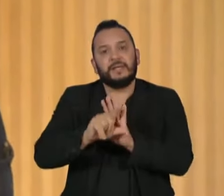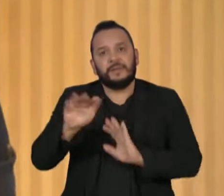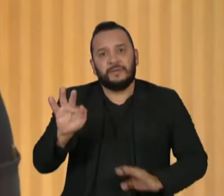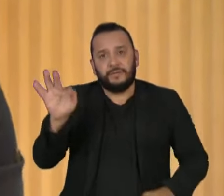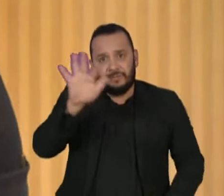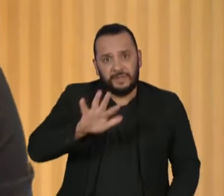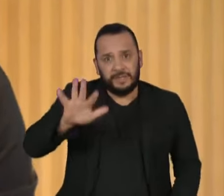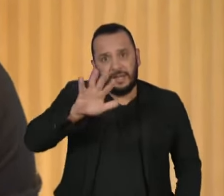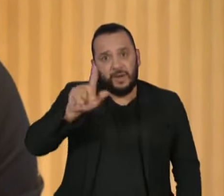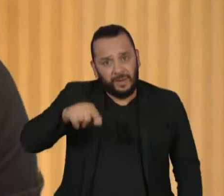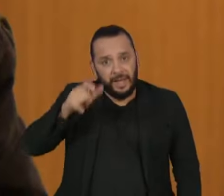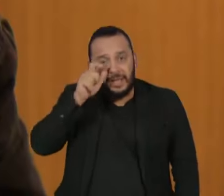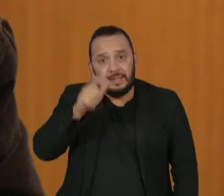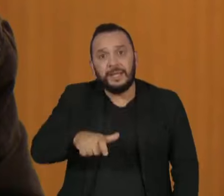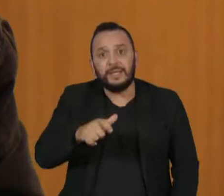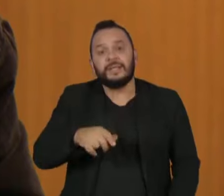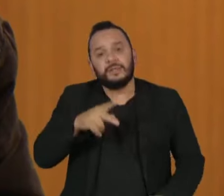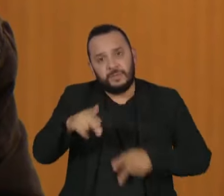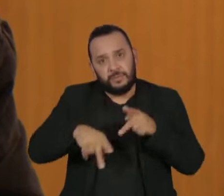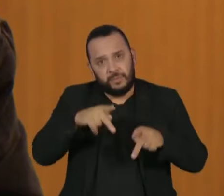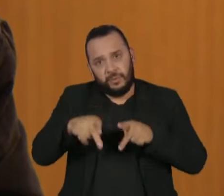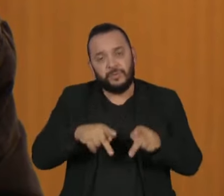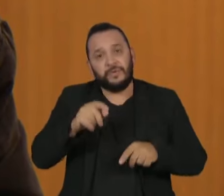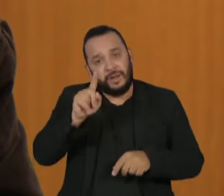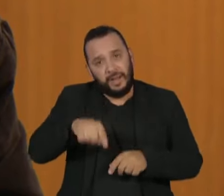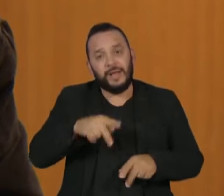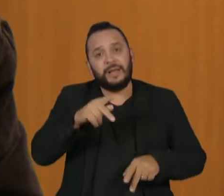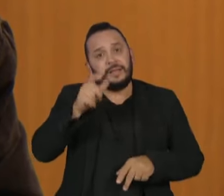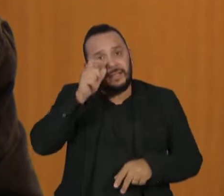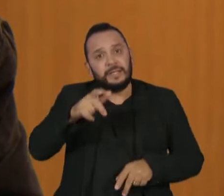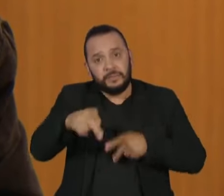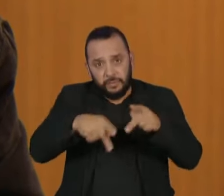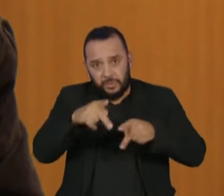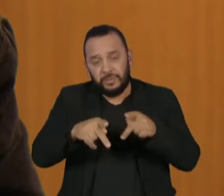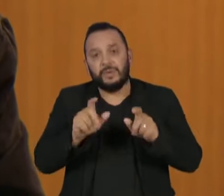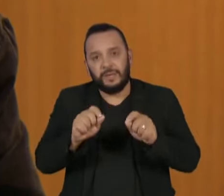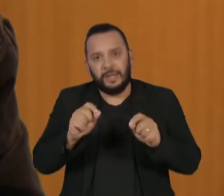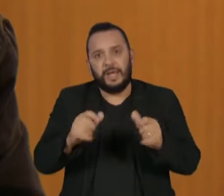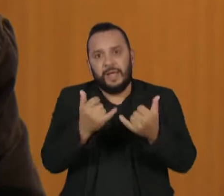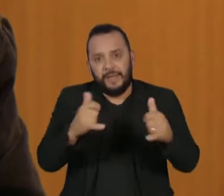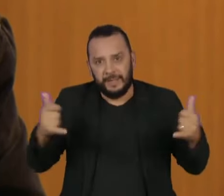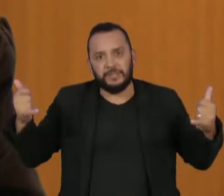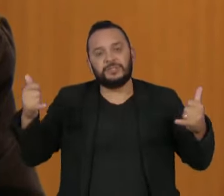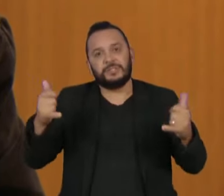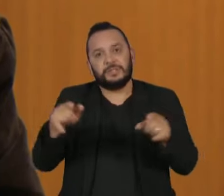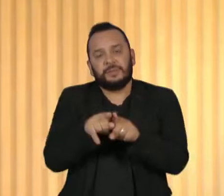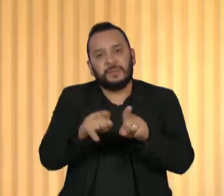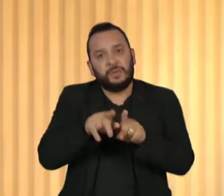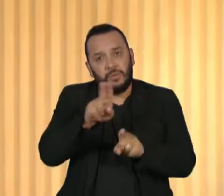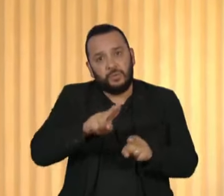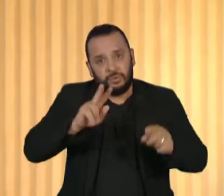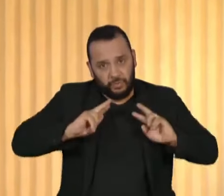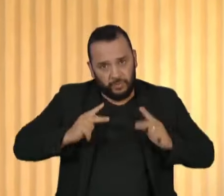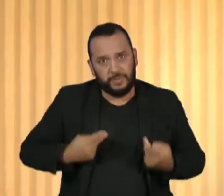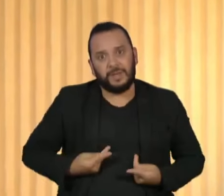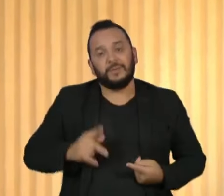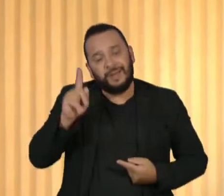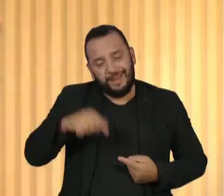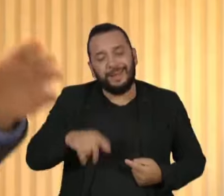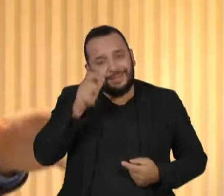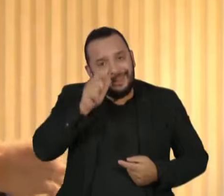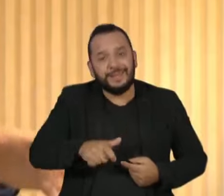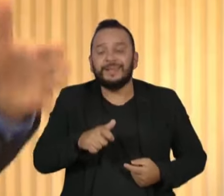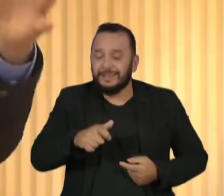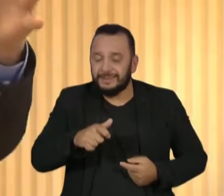quando de interesse público e considera de interesse público geração de energia e consumo humano. Isto é considerado de interesse